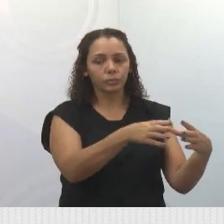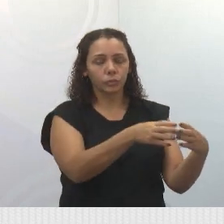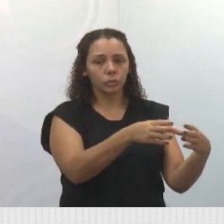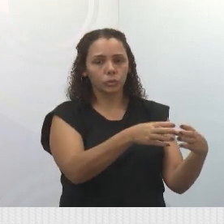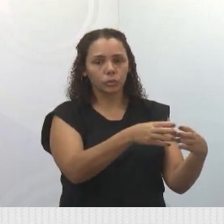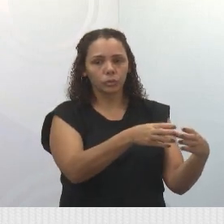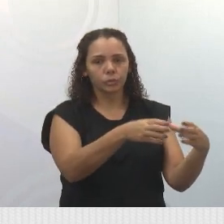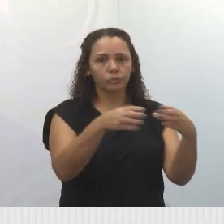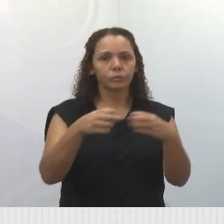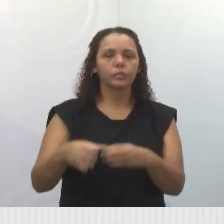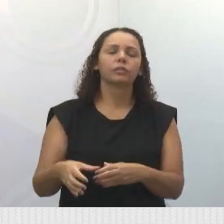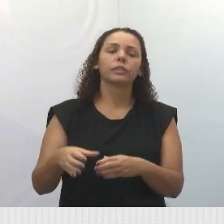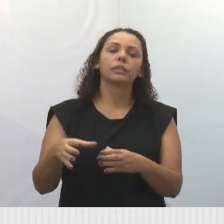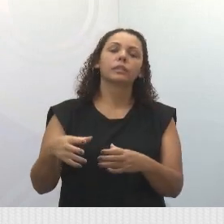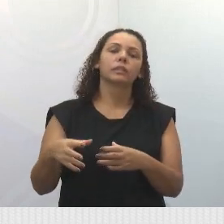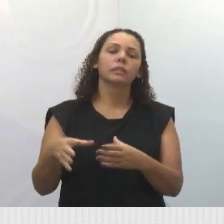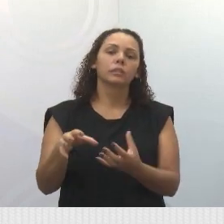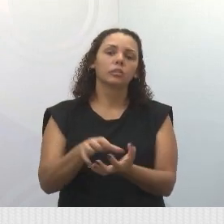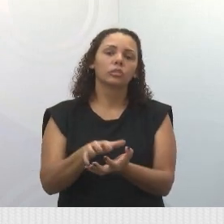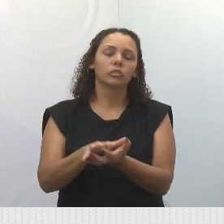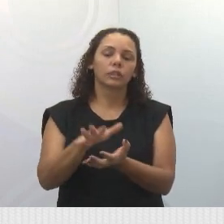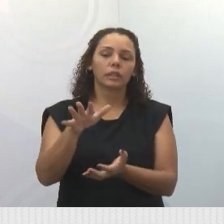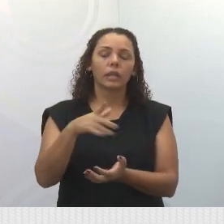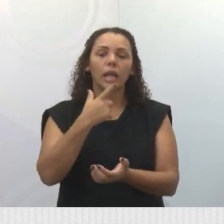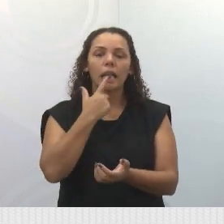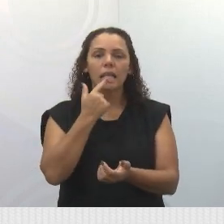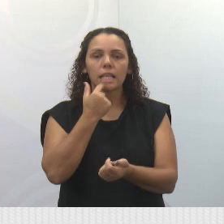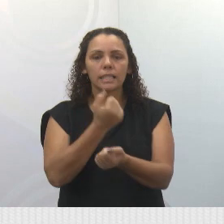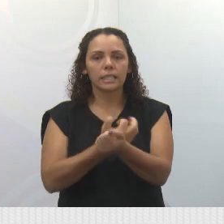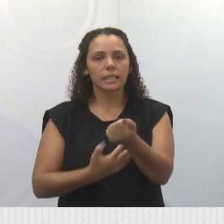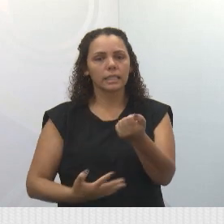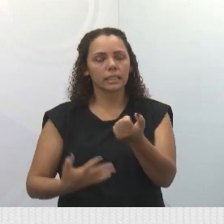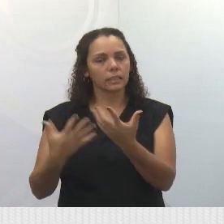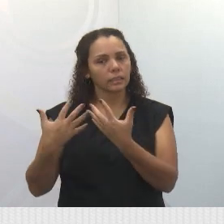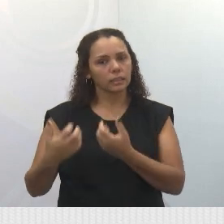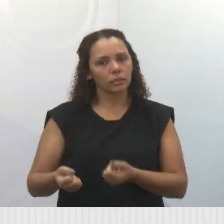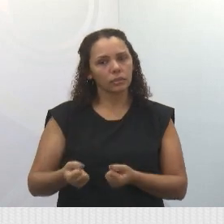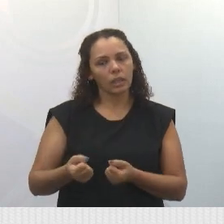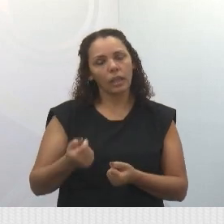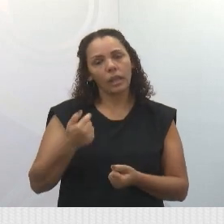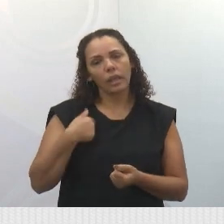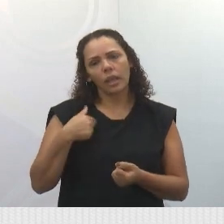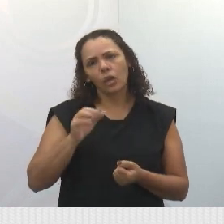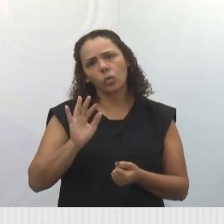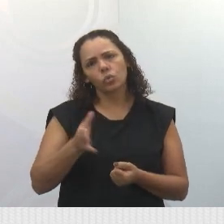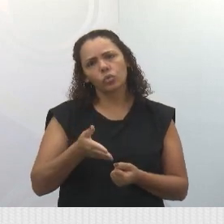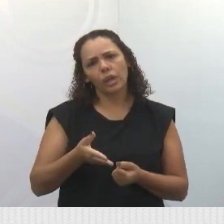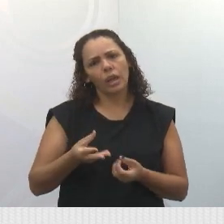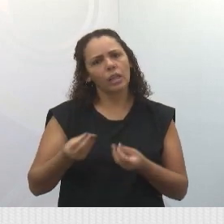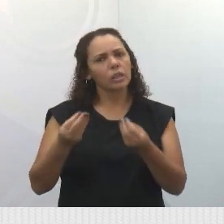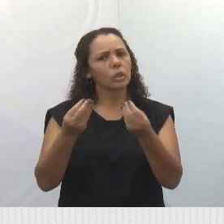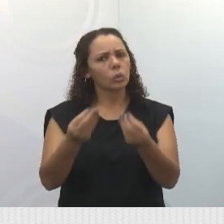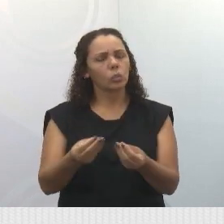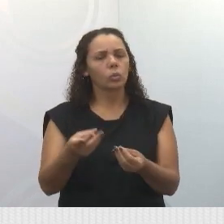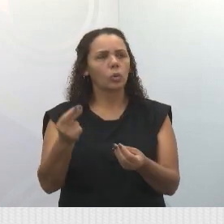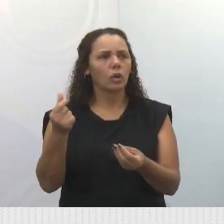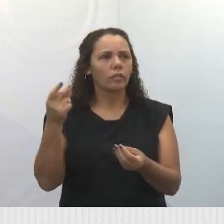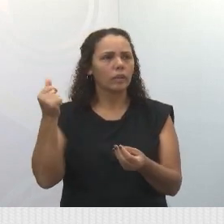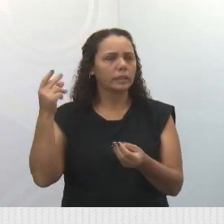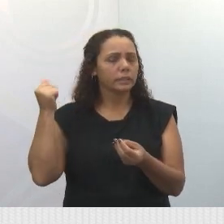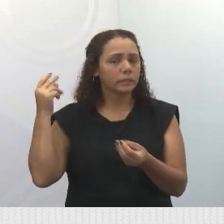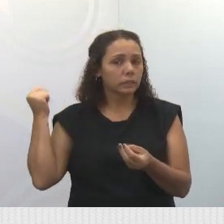Hemocê esteve aqui fazendo essa coleta. Eu, como sou um doador já há bastante tempo,